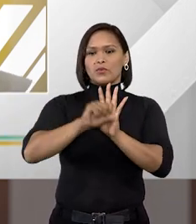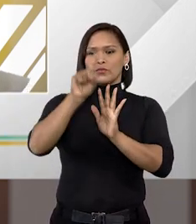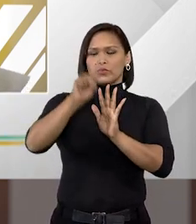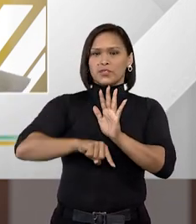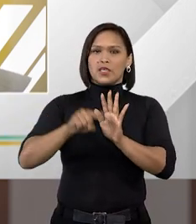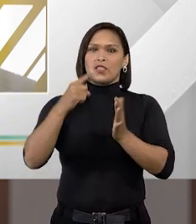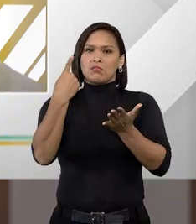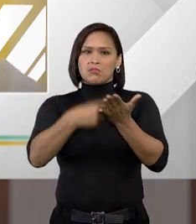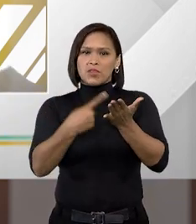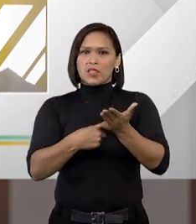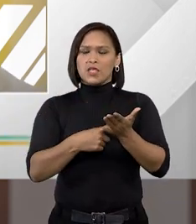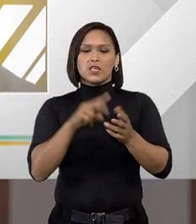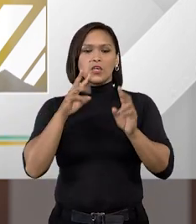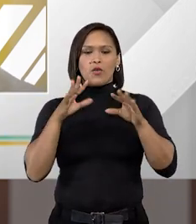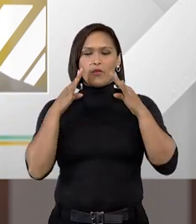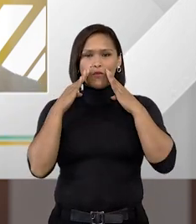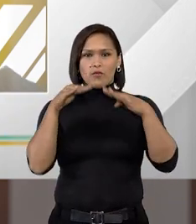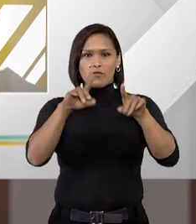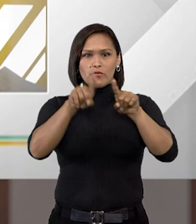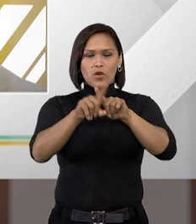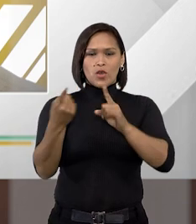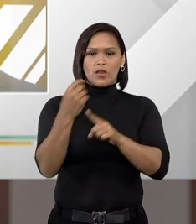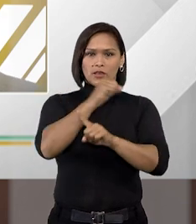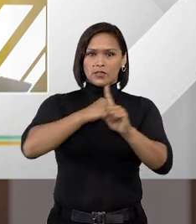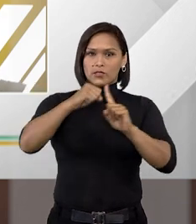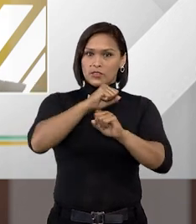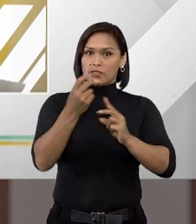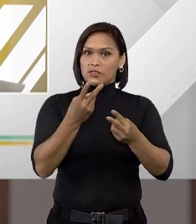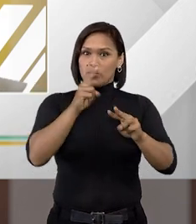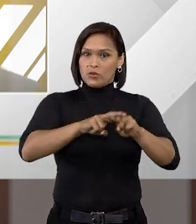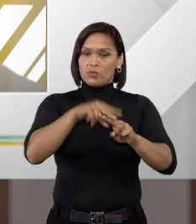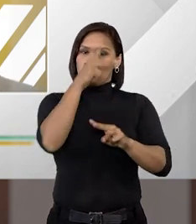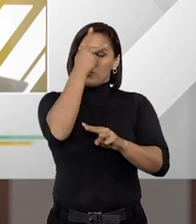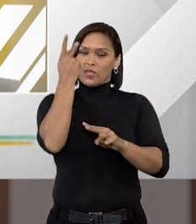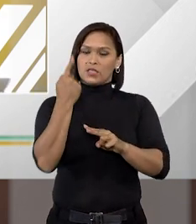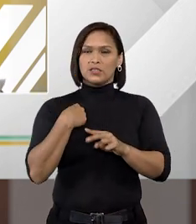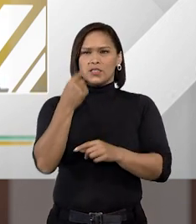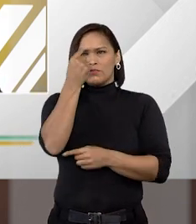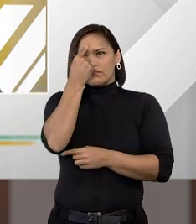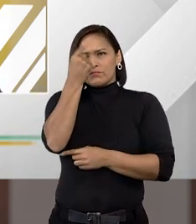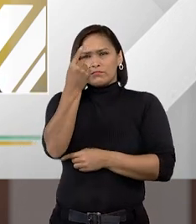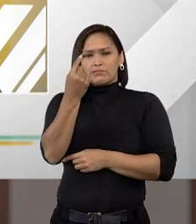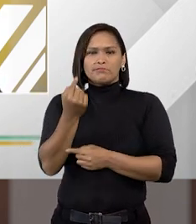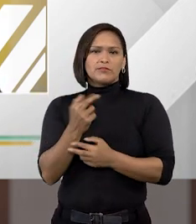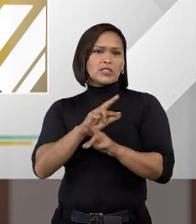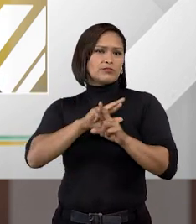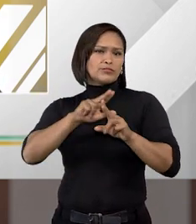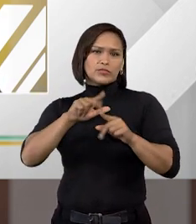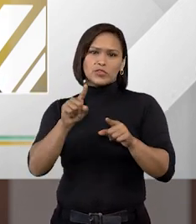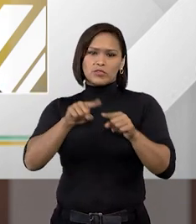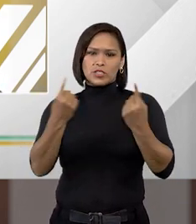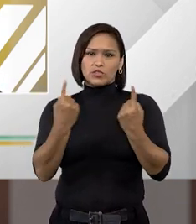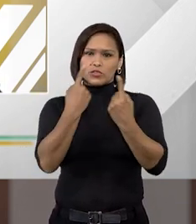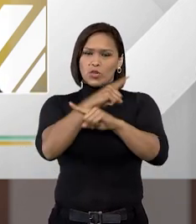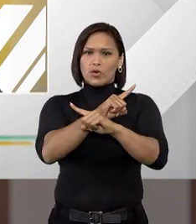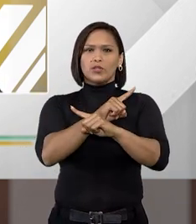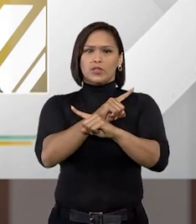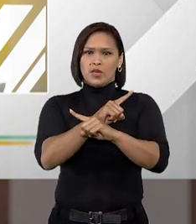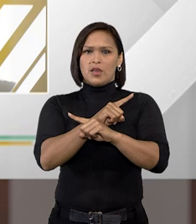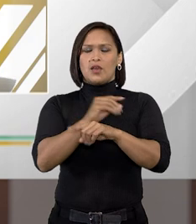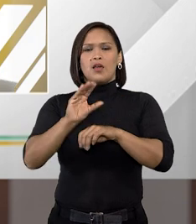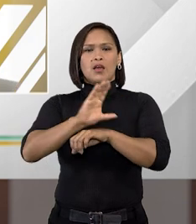E, assim, se o objetivo é, de fato, a ressocialização do preso, esse raciocínio vai totalmente contra